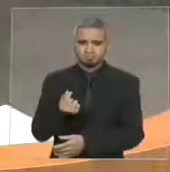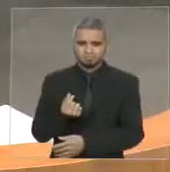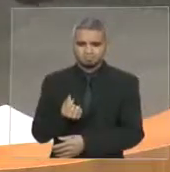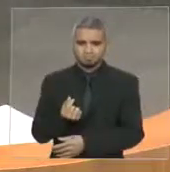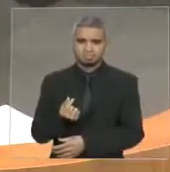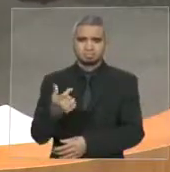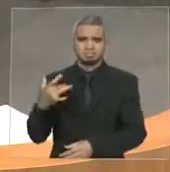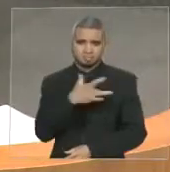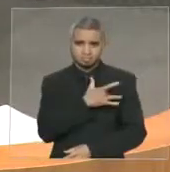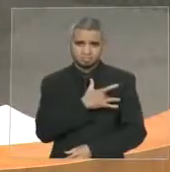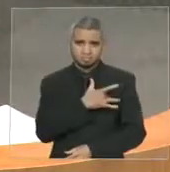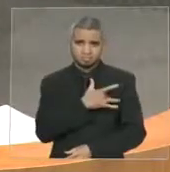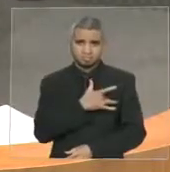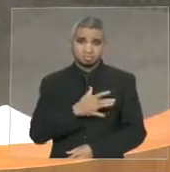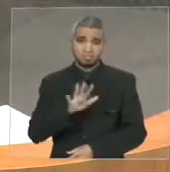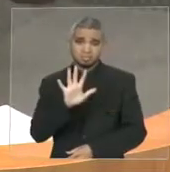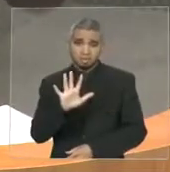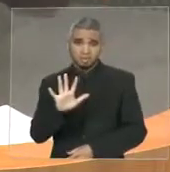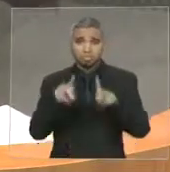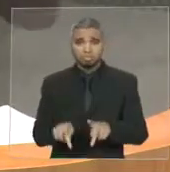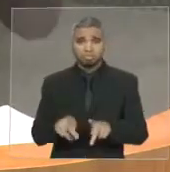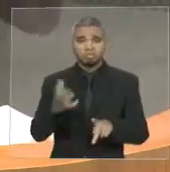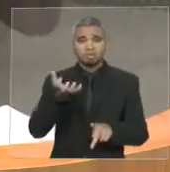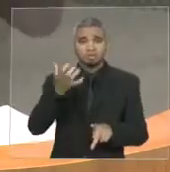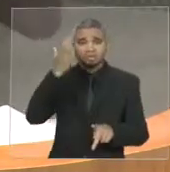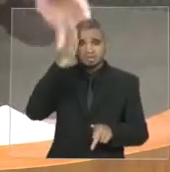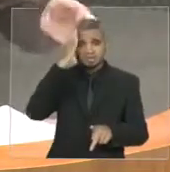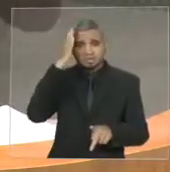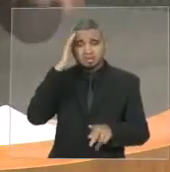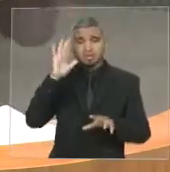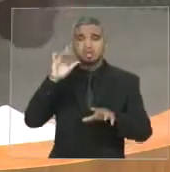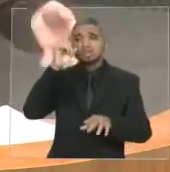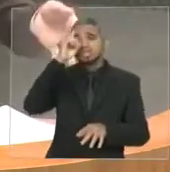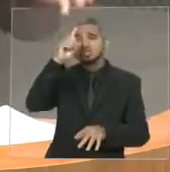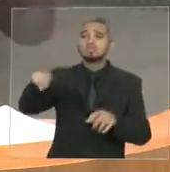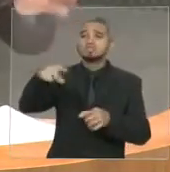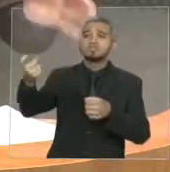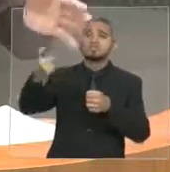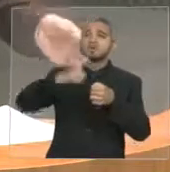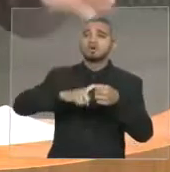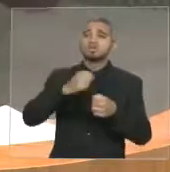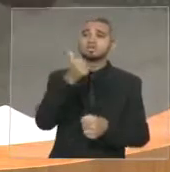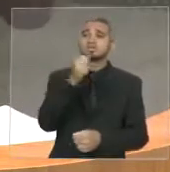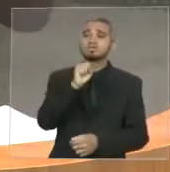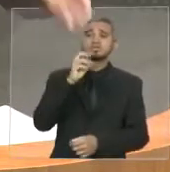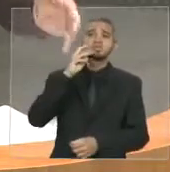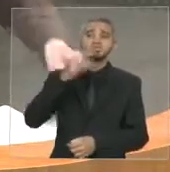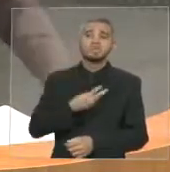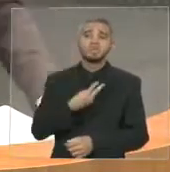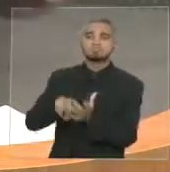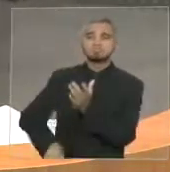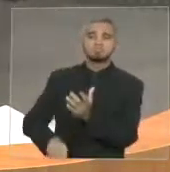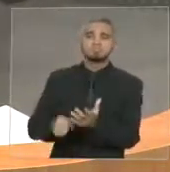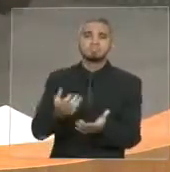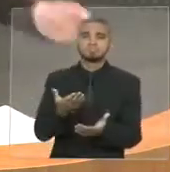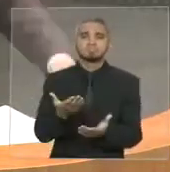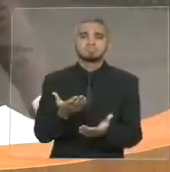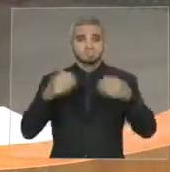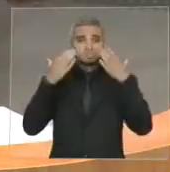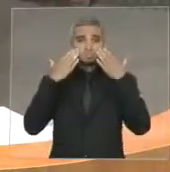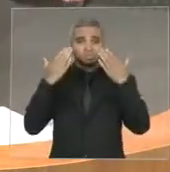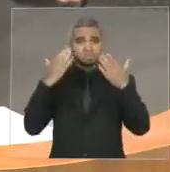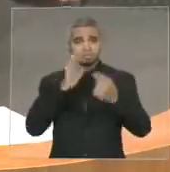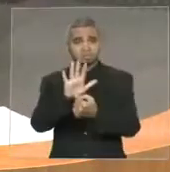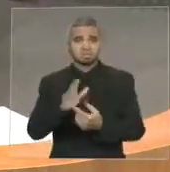Mas a população quer saber quando é que vão devolver os 18 milhões desviados na saúde no governo Flávio Dino. A população quer